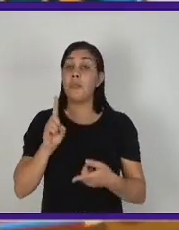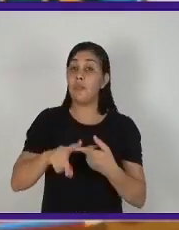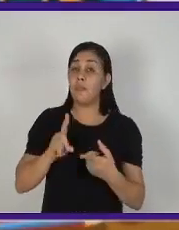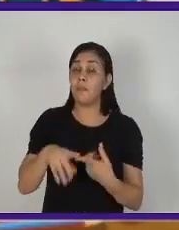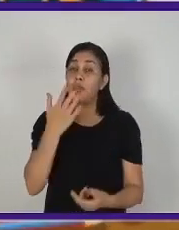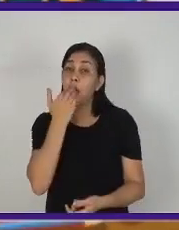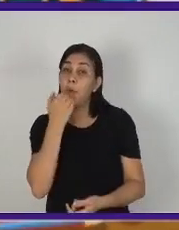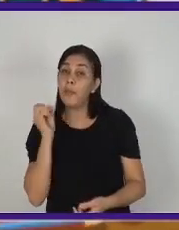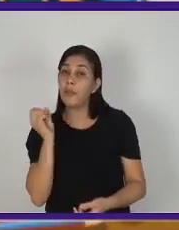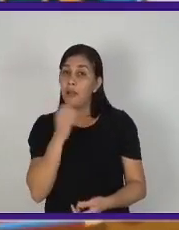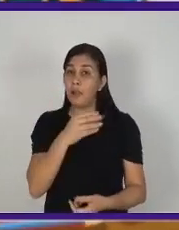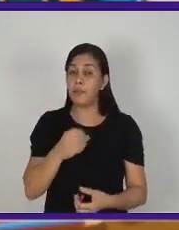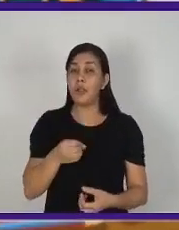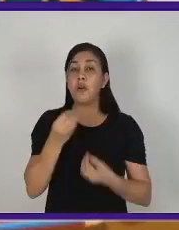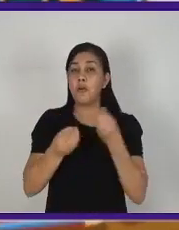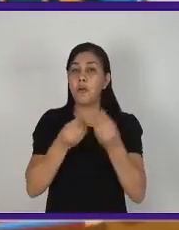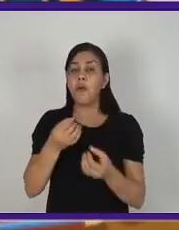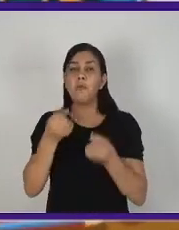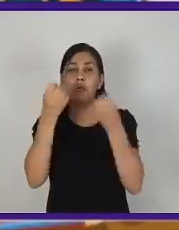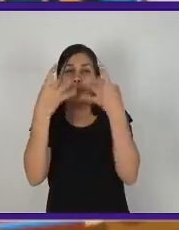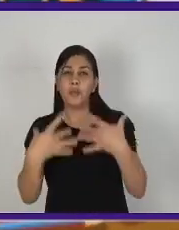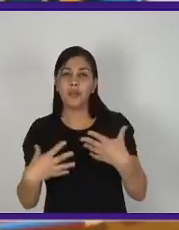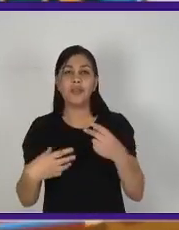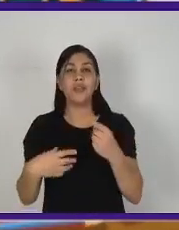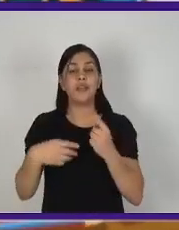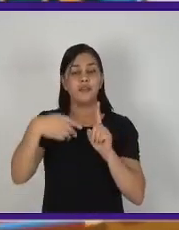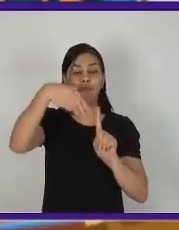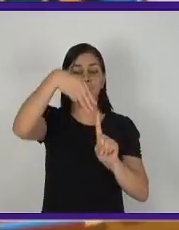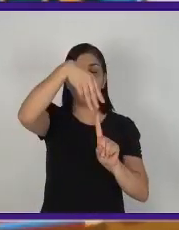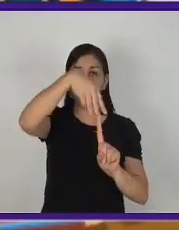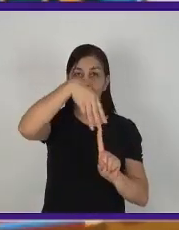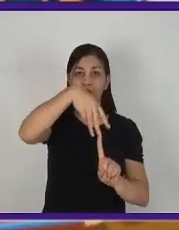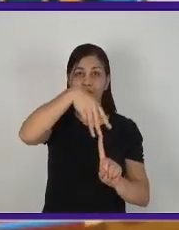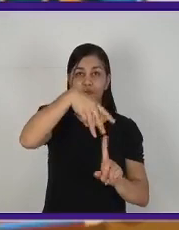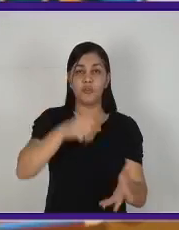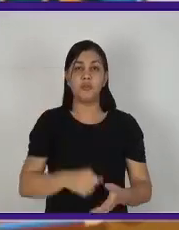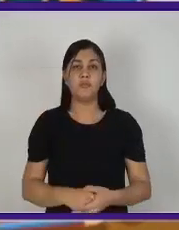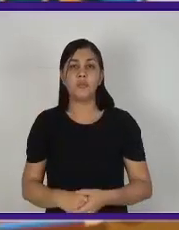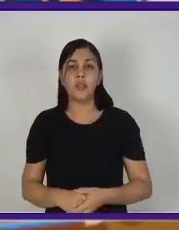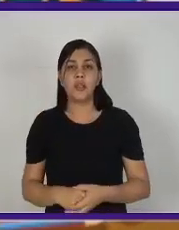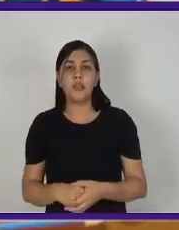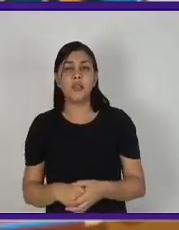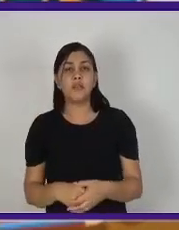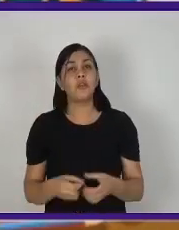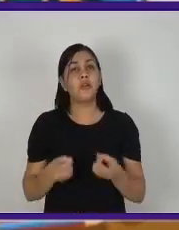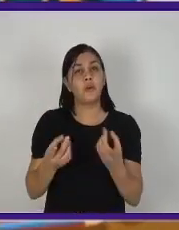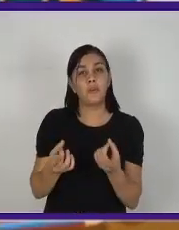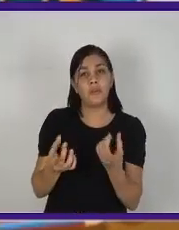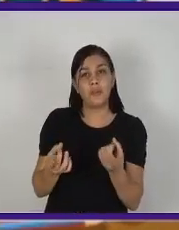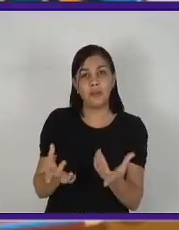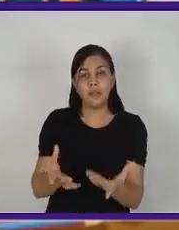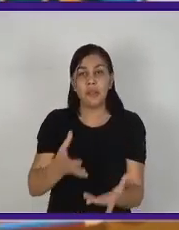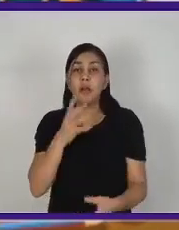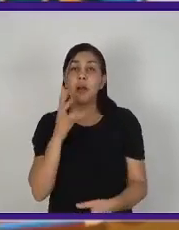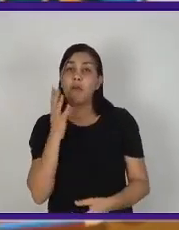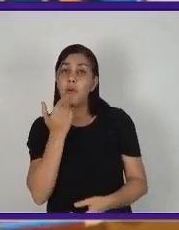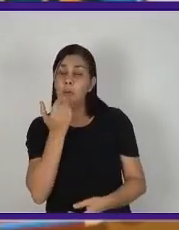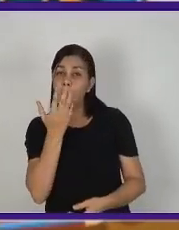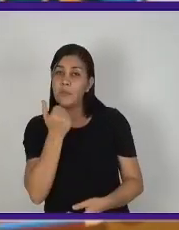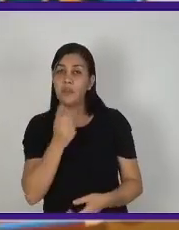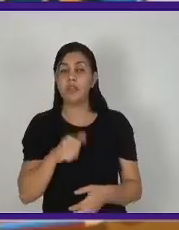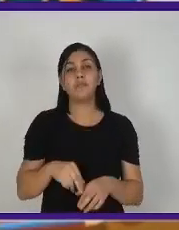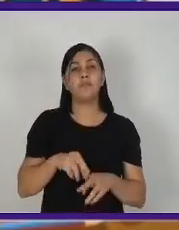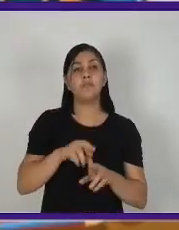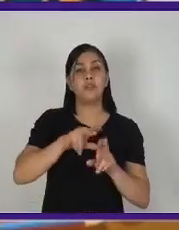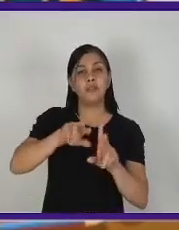de fast food, como eu coloquei na imagem da McDonald's, né? Que é uma rede de fast food que comercializam comidas consideradas